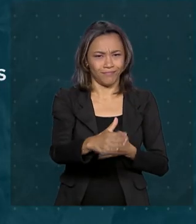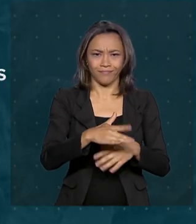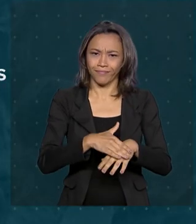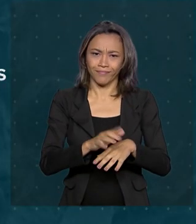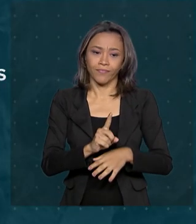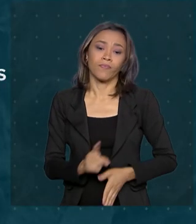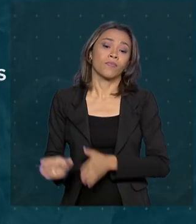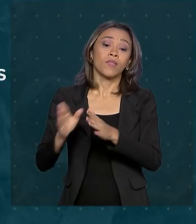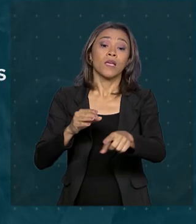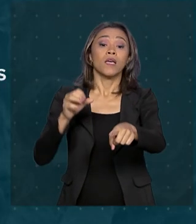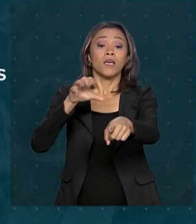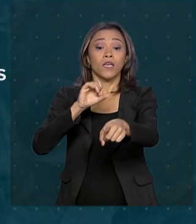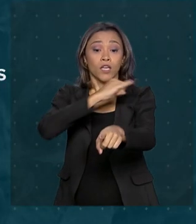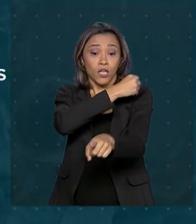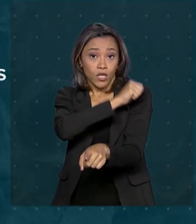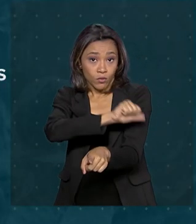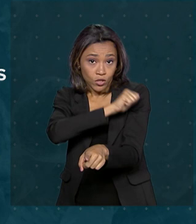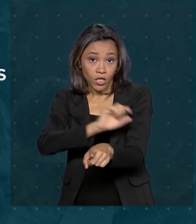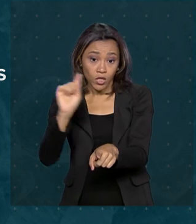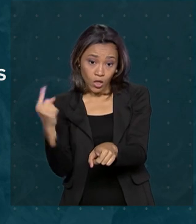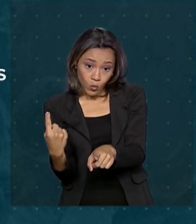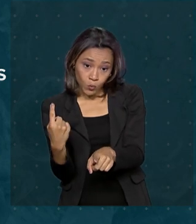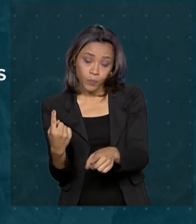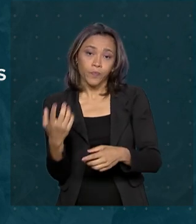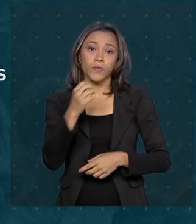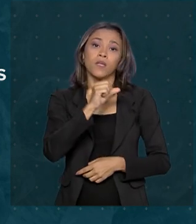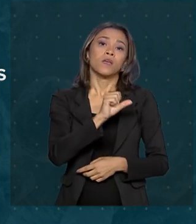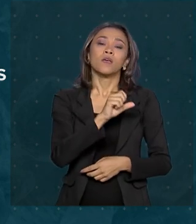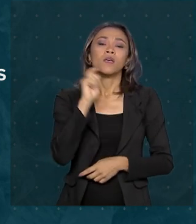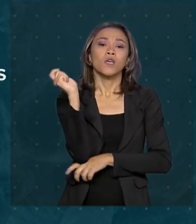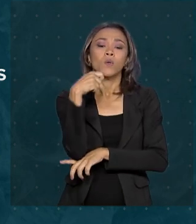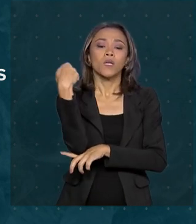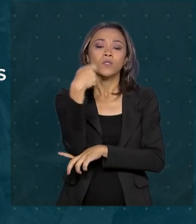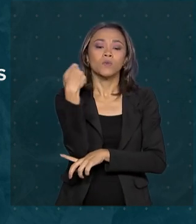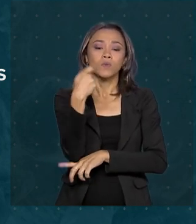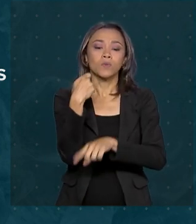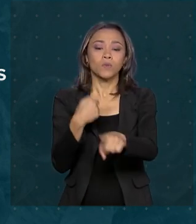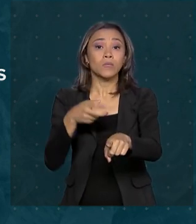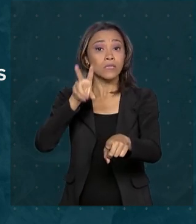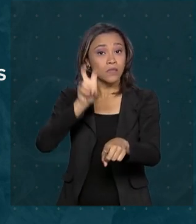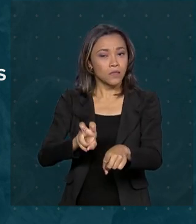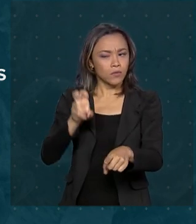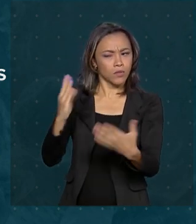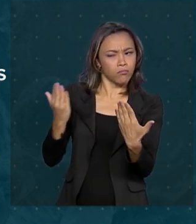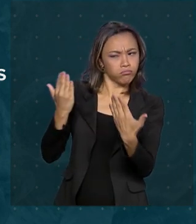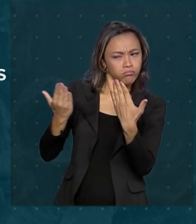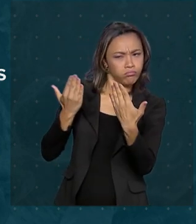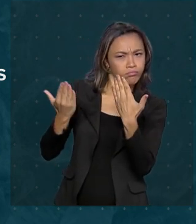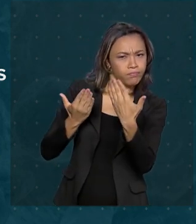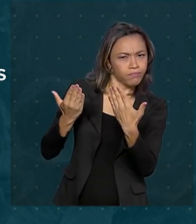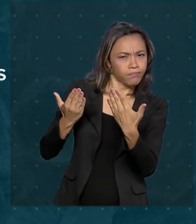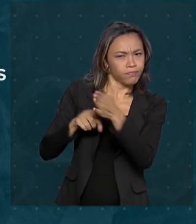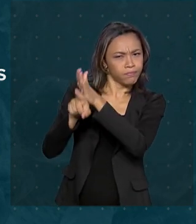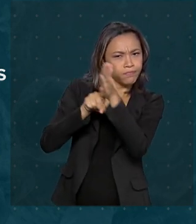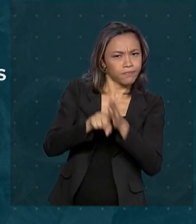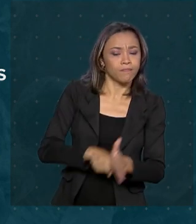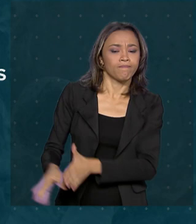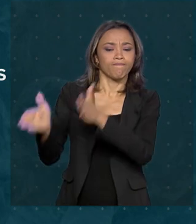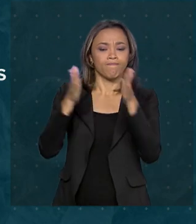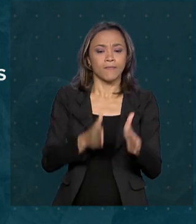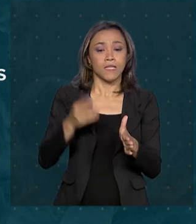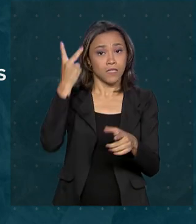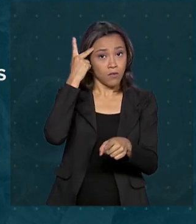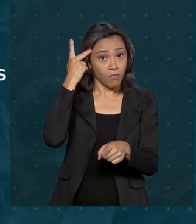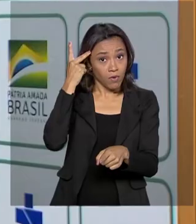e Santa Catarina tem um caso suspeito. No Rio Grande do Sul, cinco casos estão sendo investigados. E em São Paulo, há